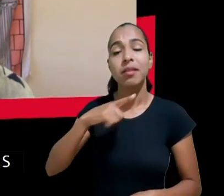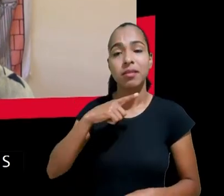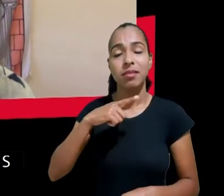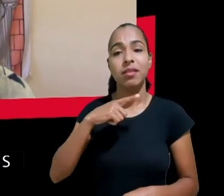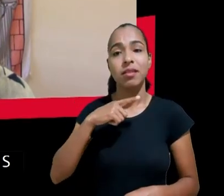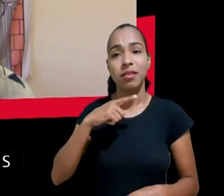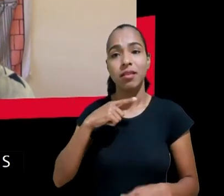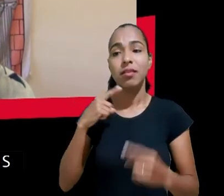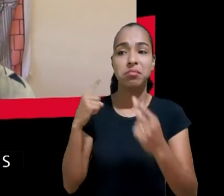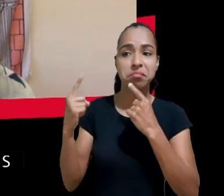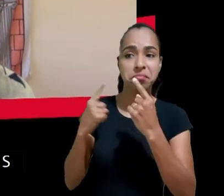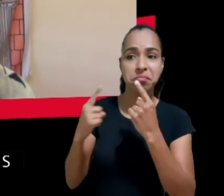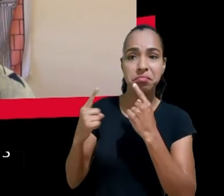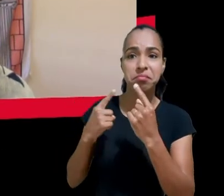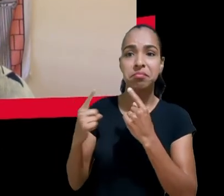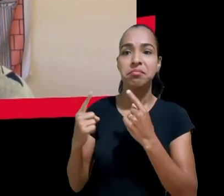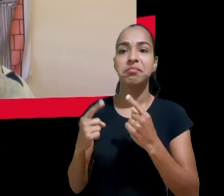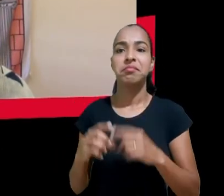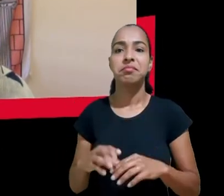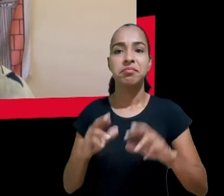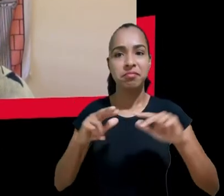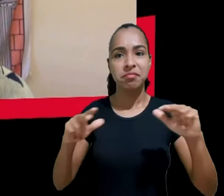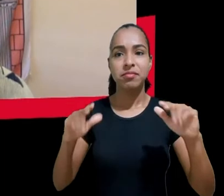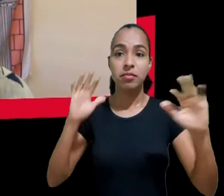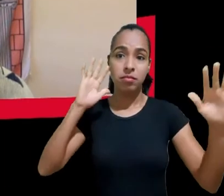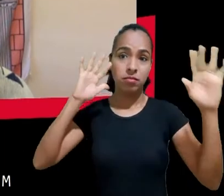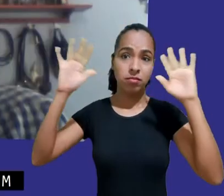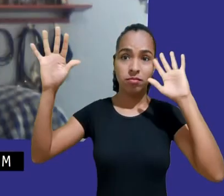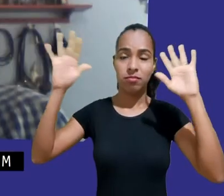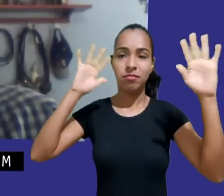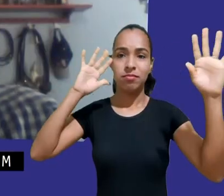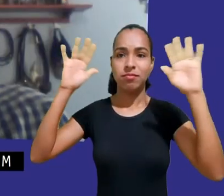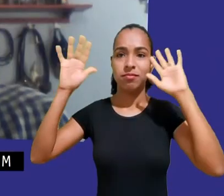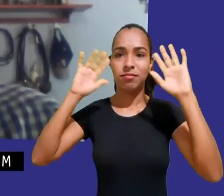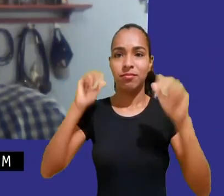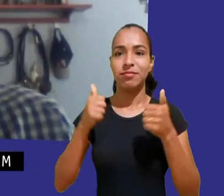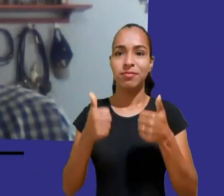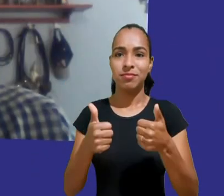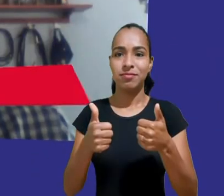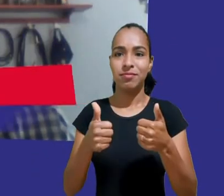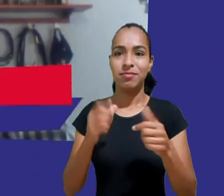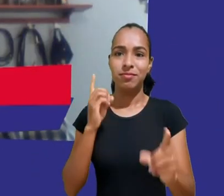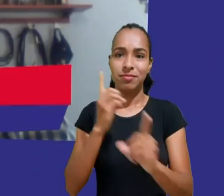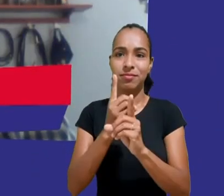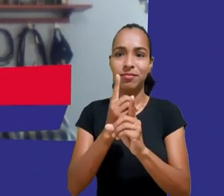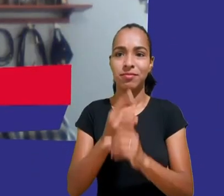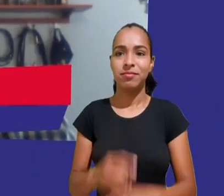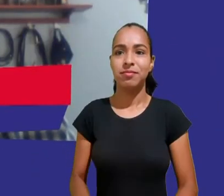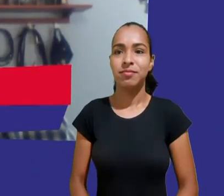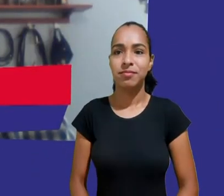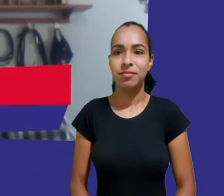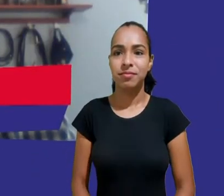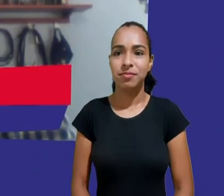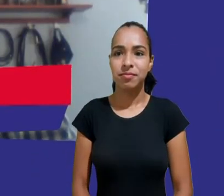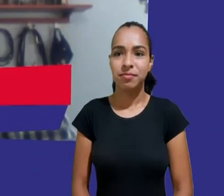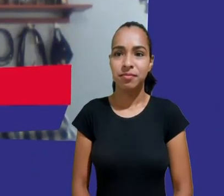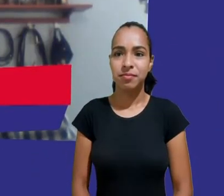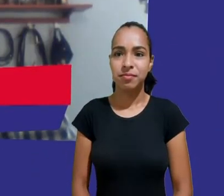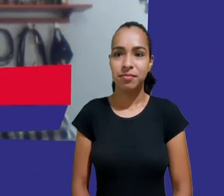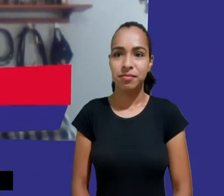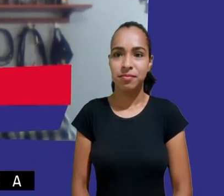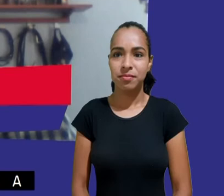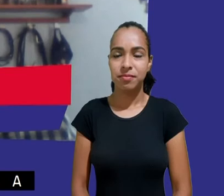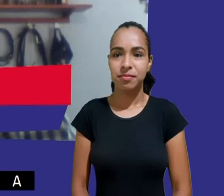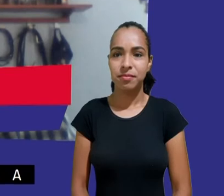para a reflexão e a gente se vê daqui a pouquinho. Muito obrigado, professora Ana, professora Caitlin, por essa